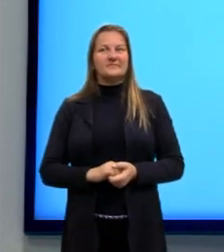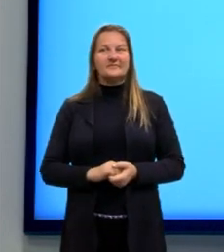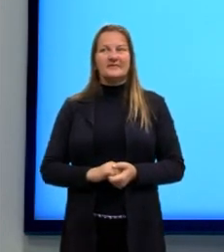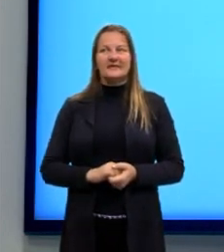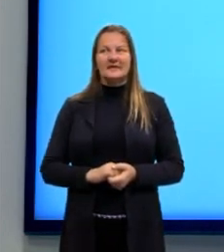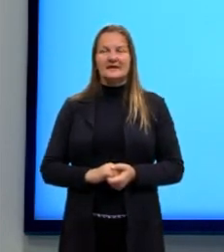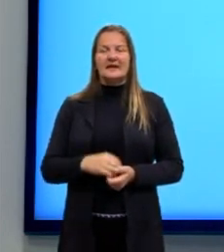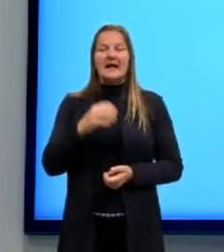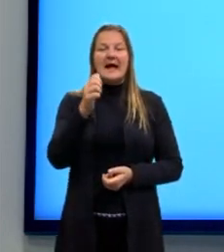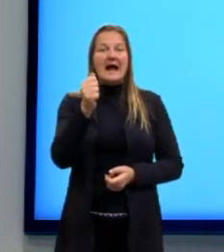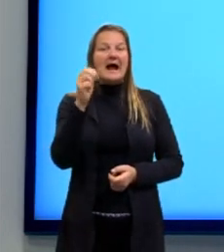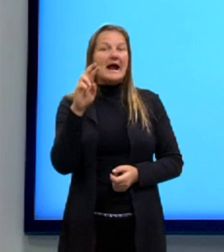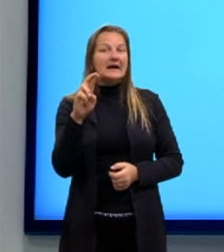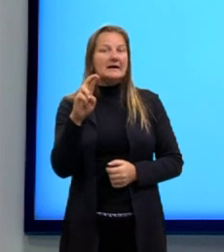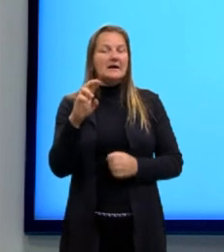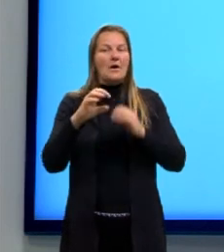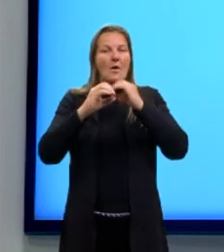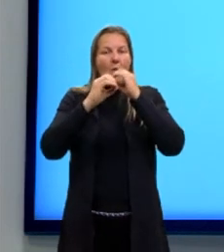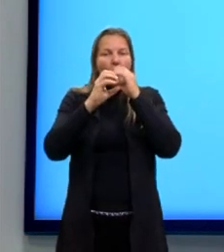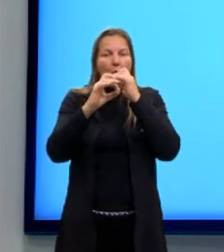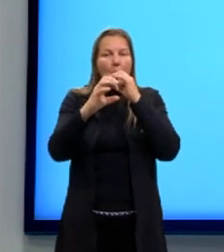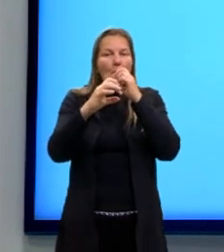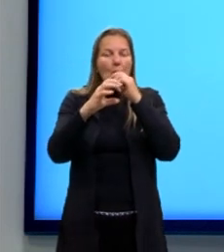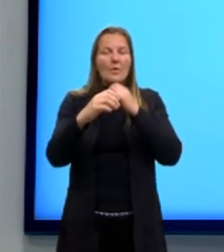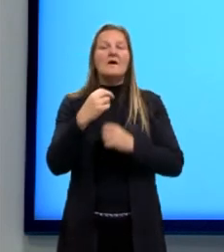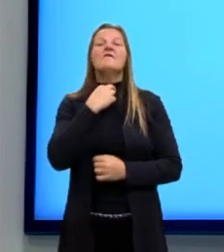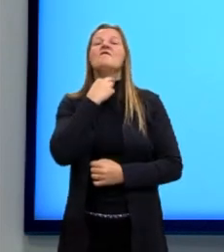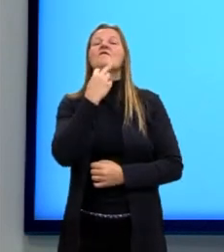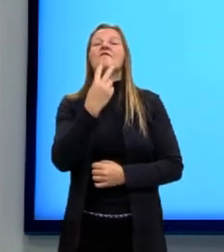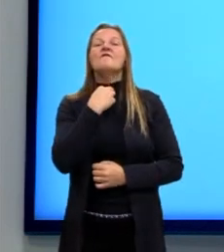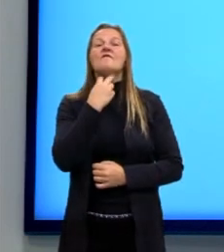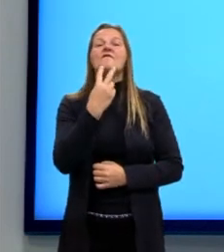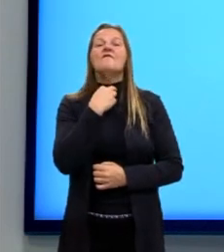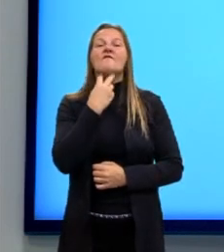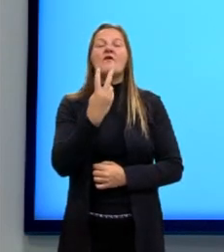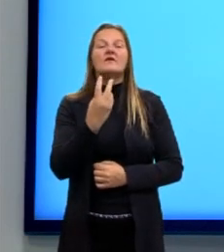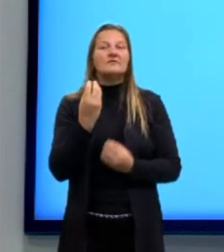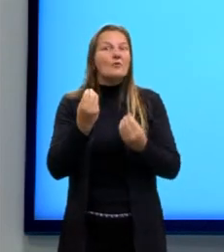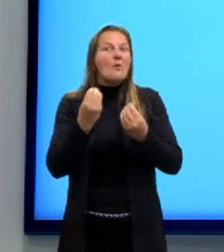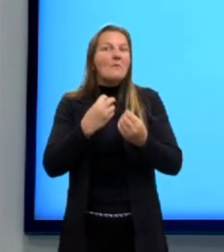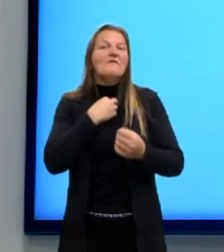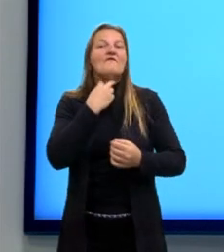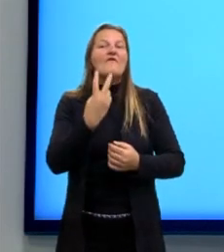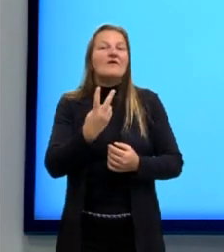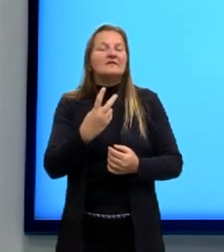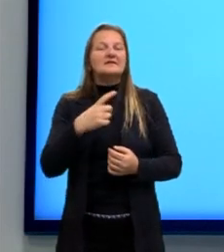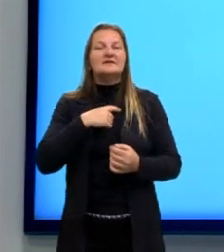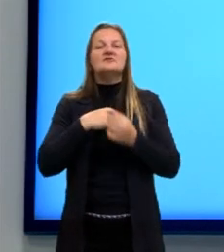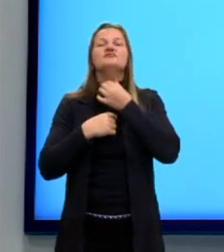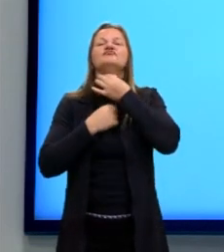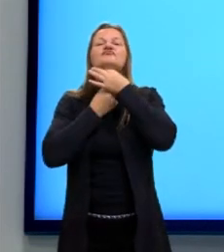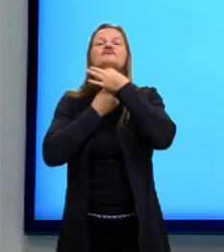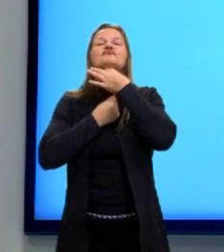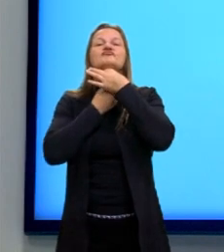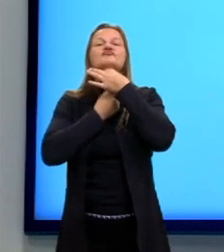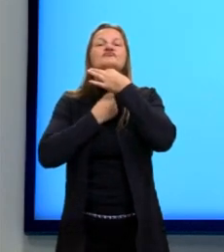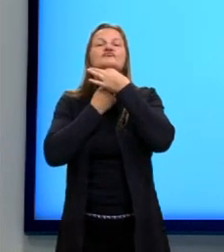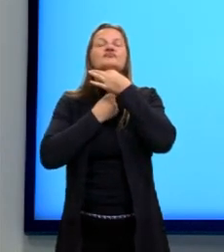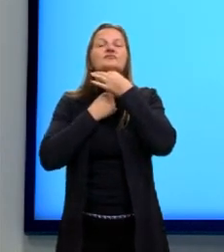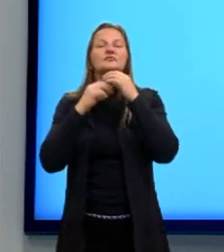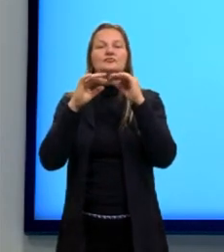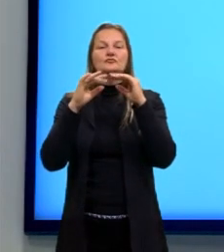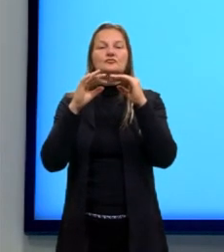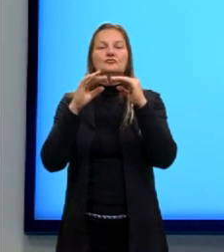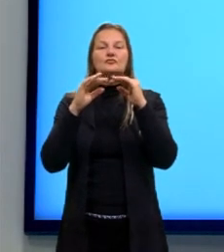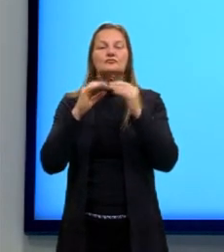quantidade de ar. Sua voz é resultado da vibração de suas cordas vocais. Os sons no